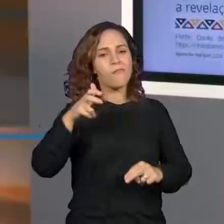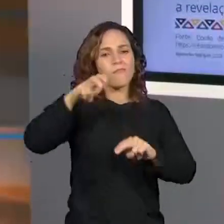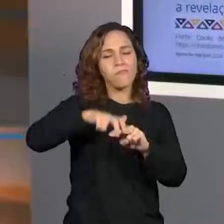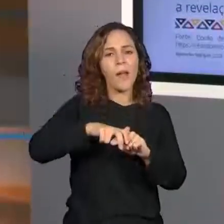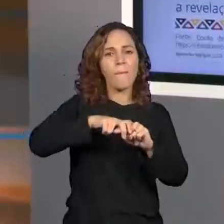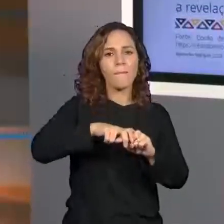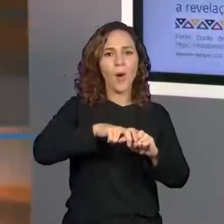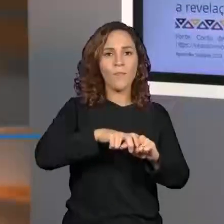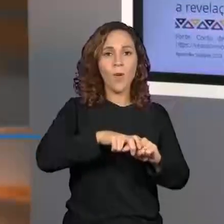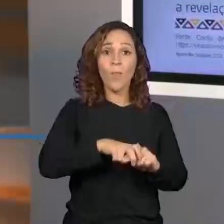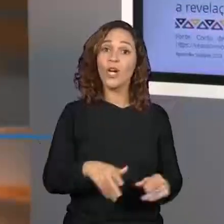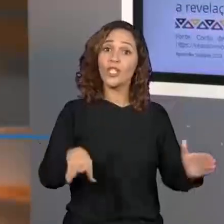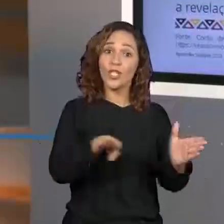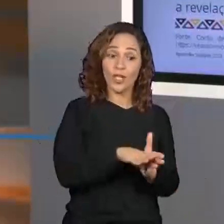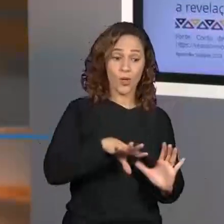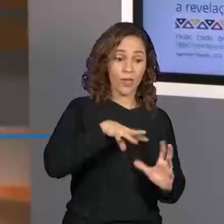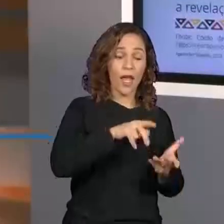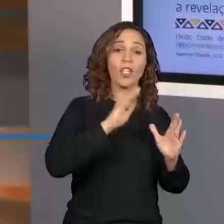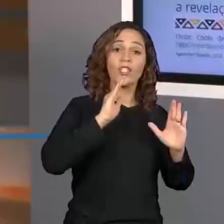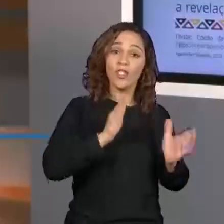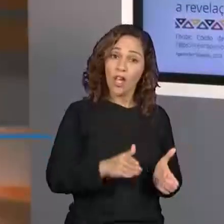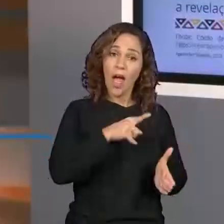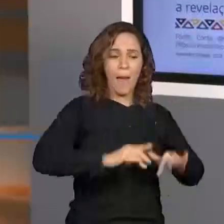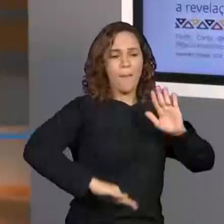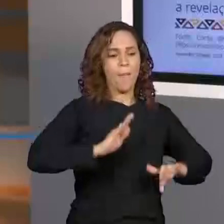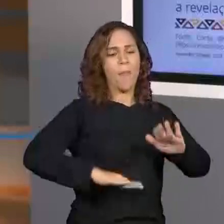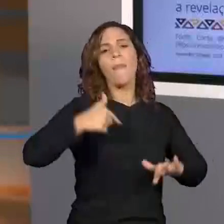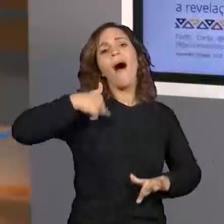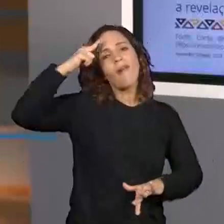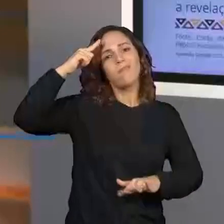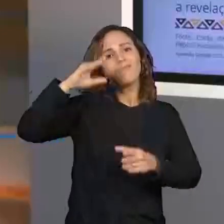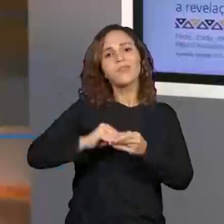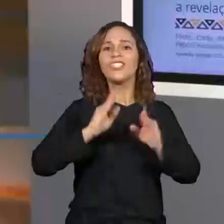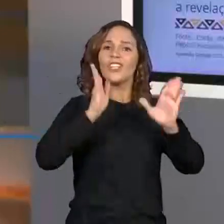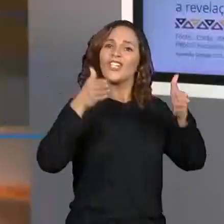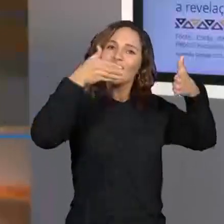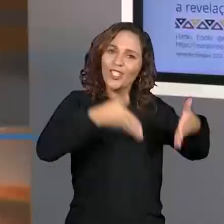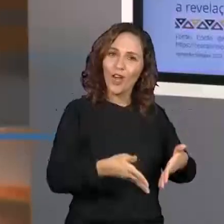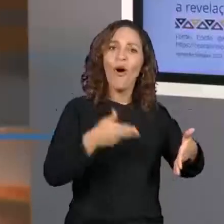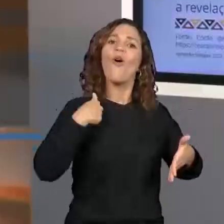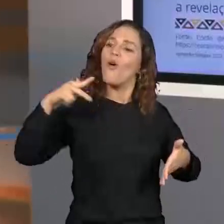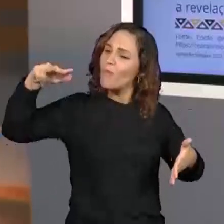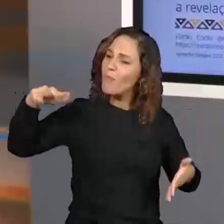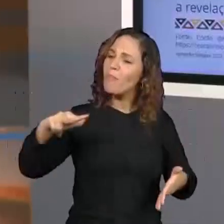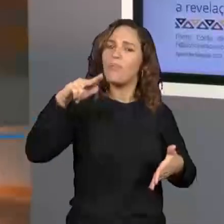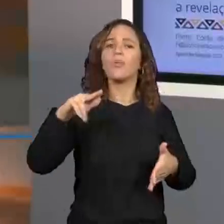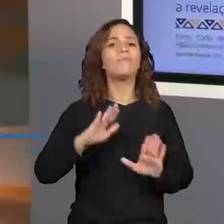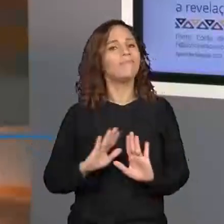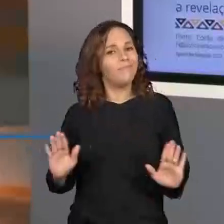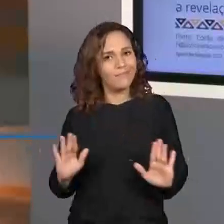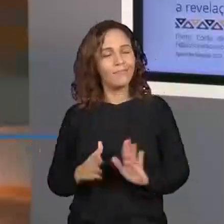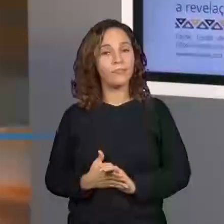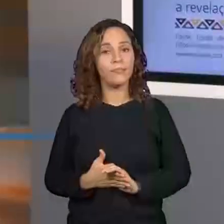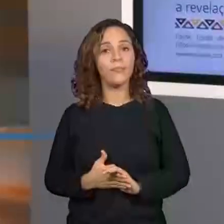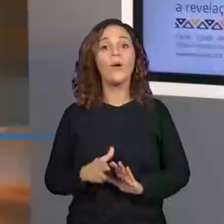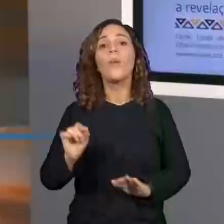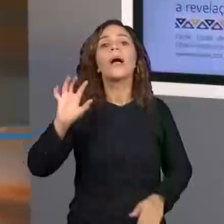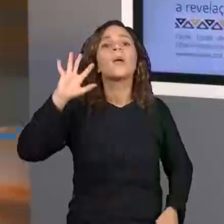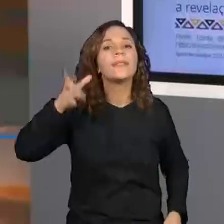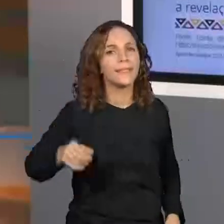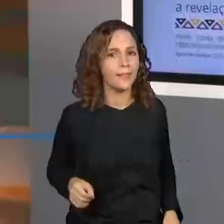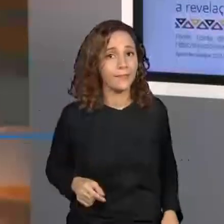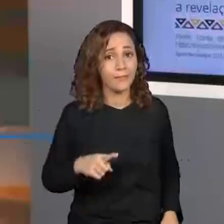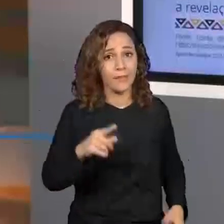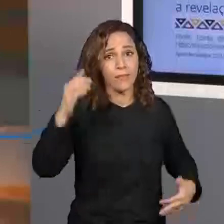tambor, eu corto a corda e vida que segue. Todo mundo continua feliz. Porém, o que aconteceu?